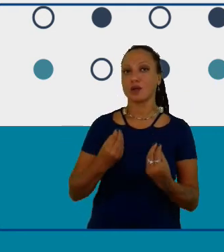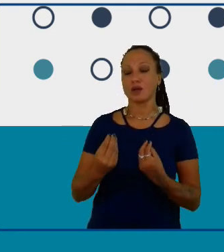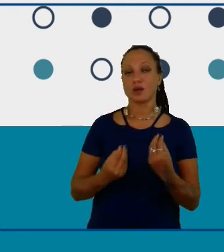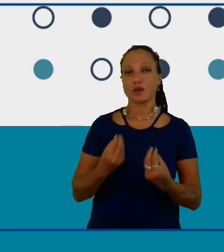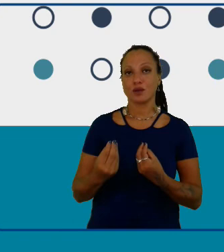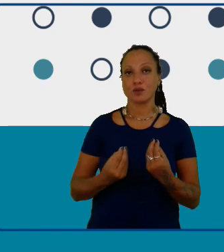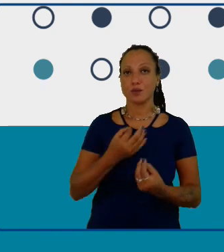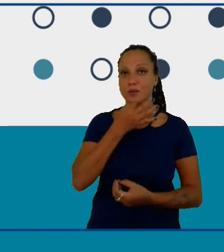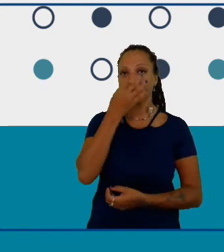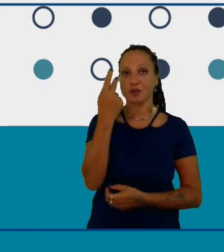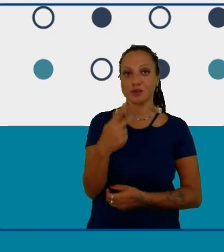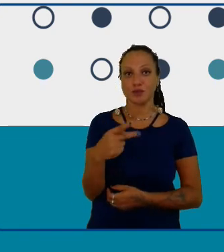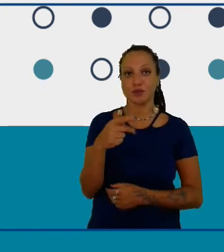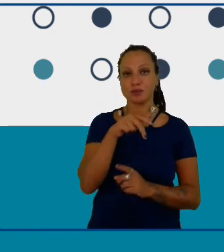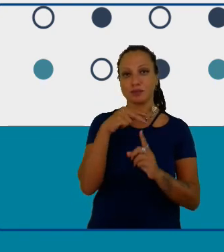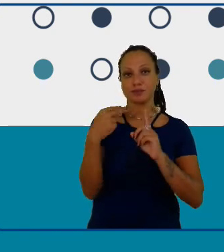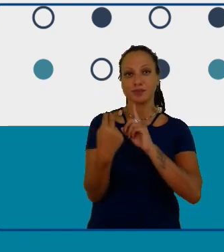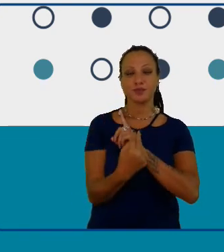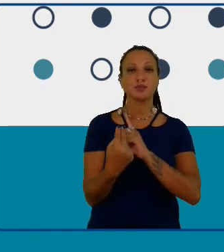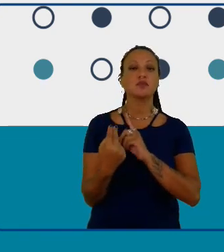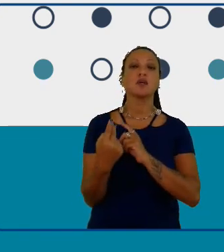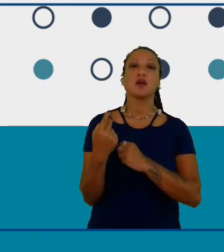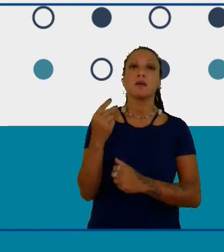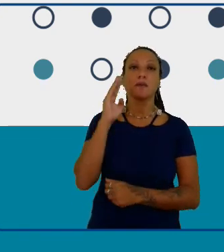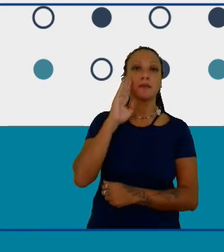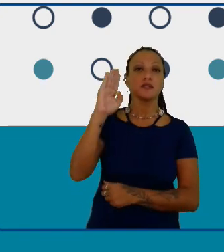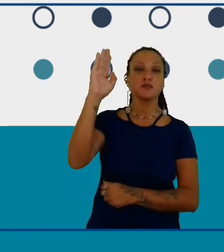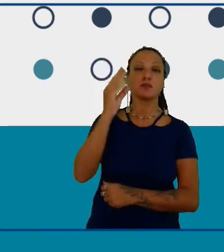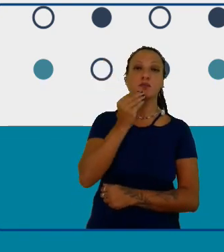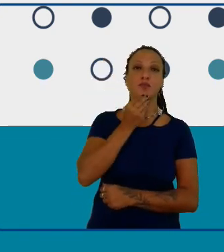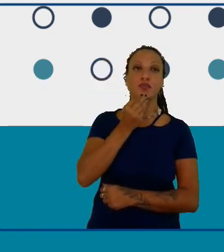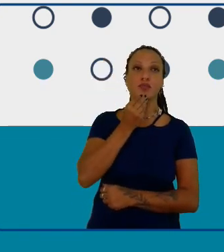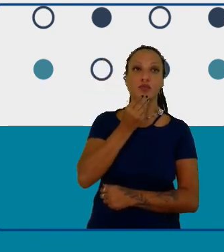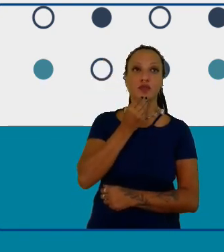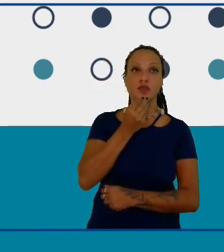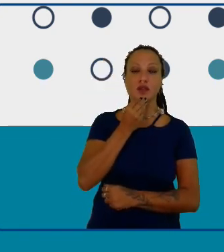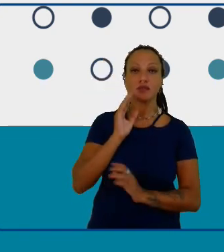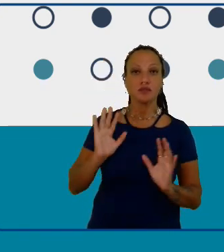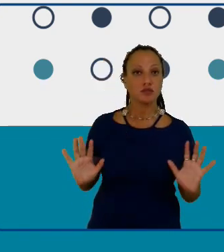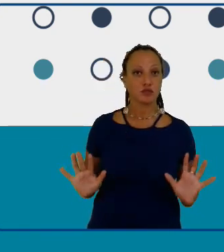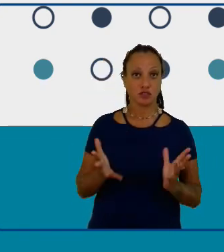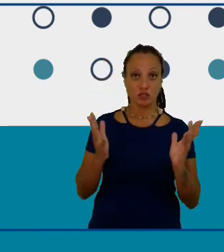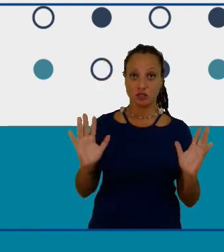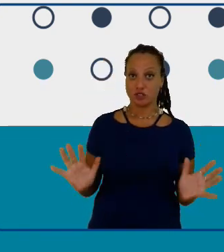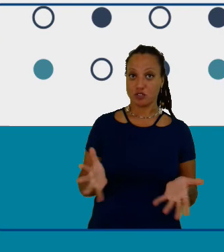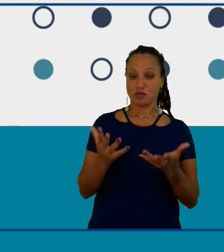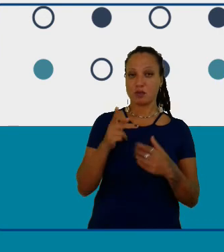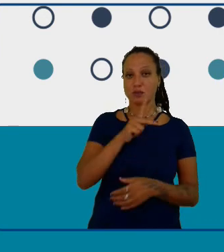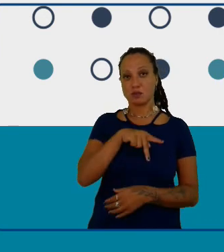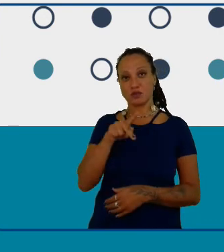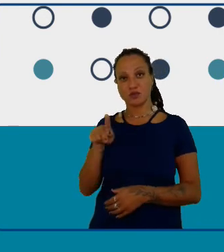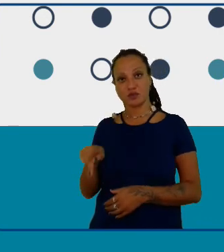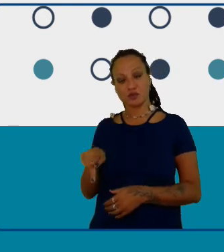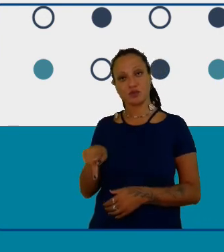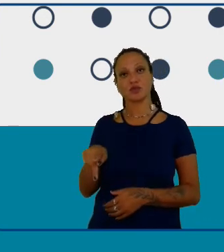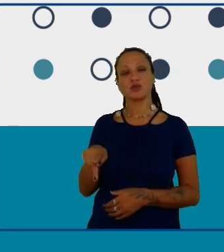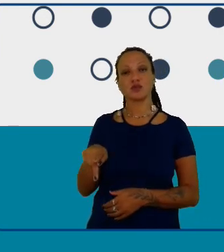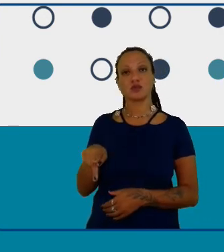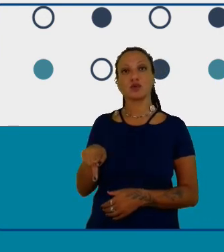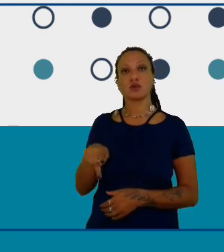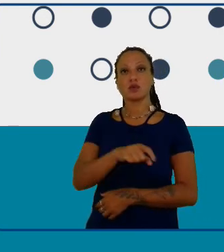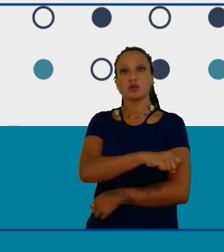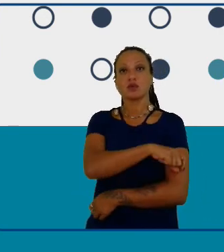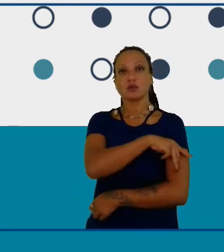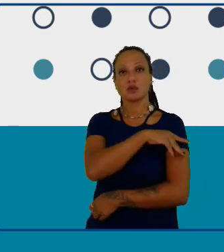ela na visão dela quais são as principais oportunidades de incentivo a professores de FUNDIUM para